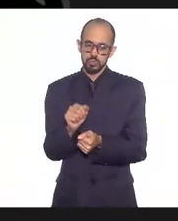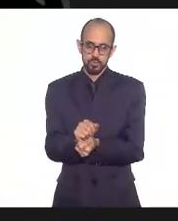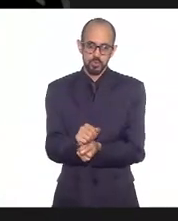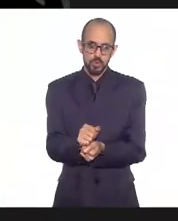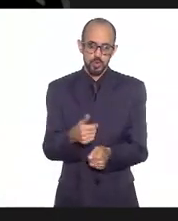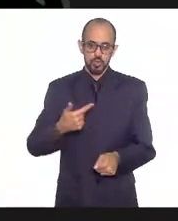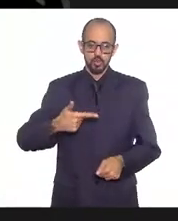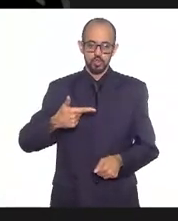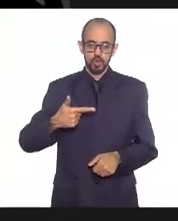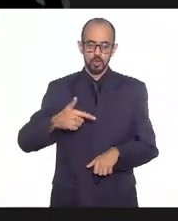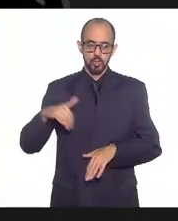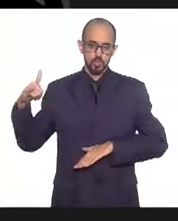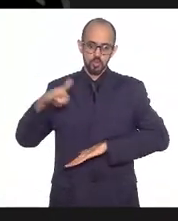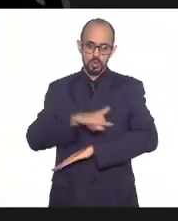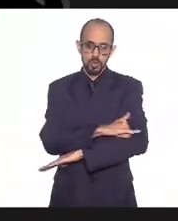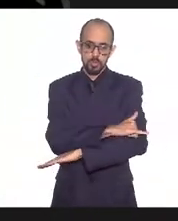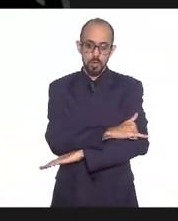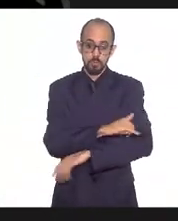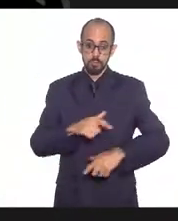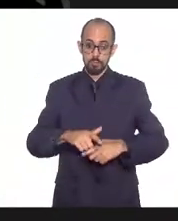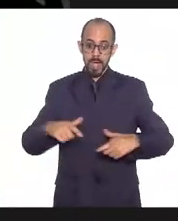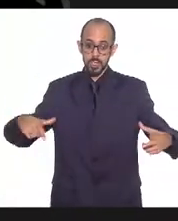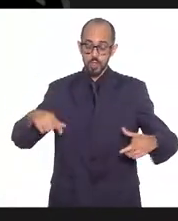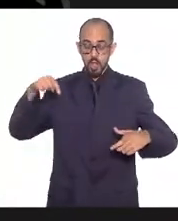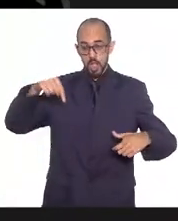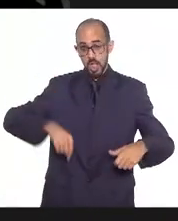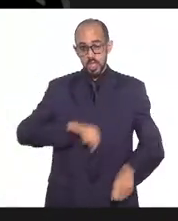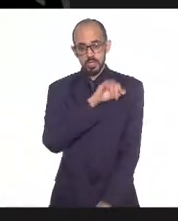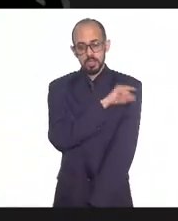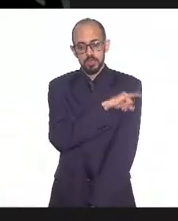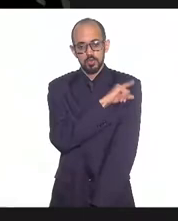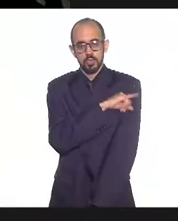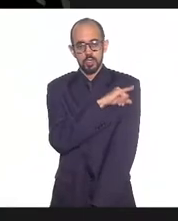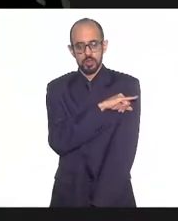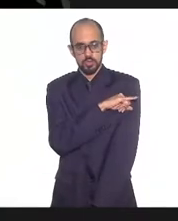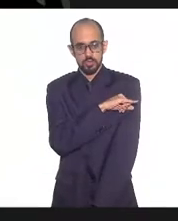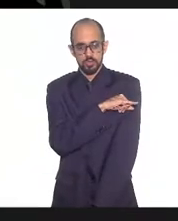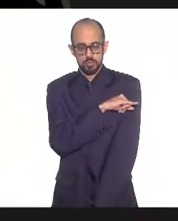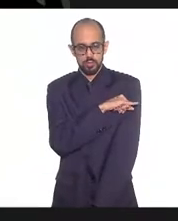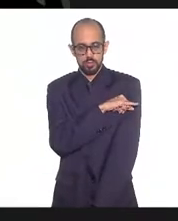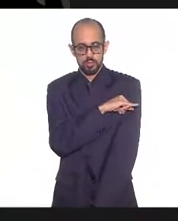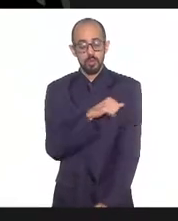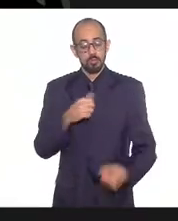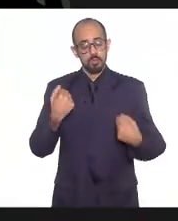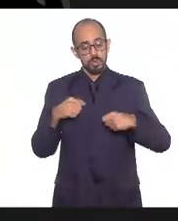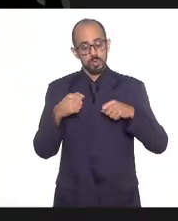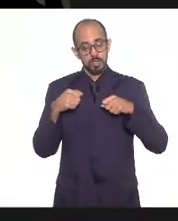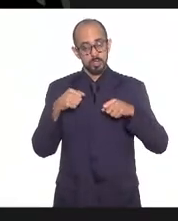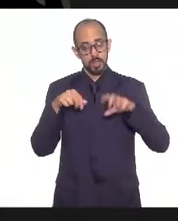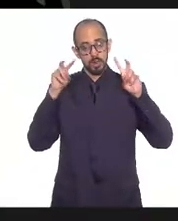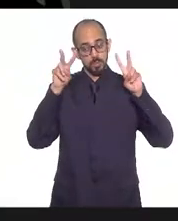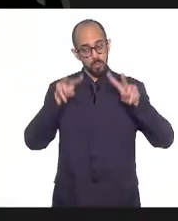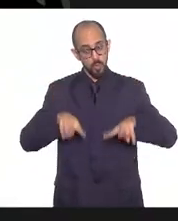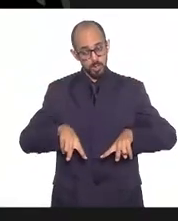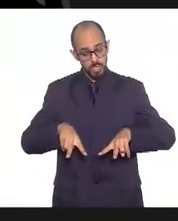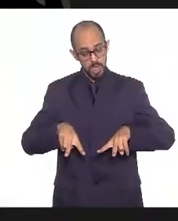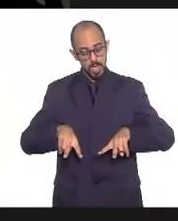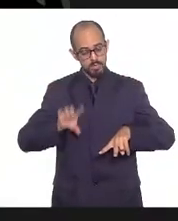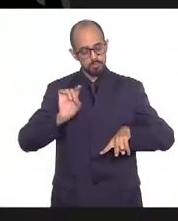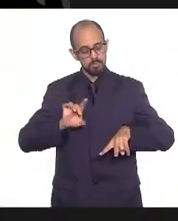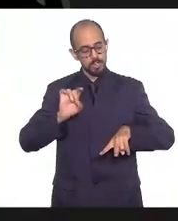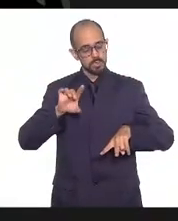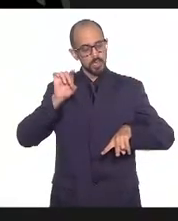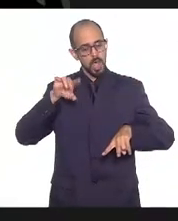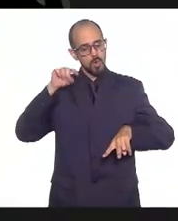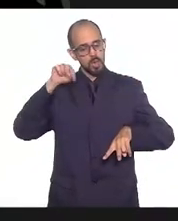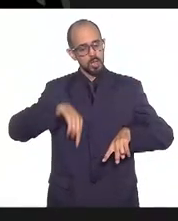internacional do país fica aqui no Rio de Janeiro. Então, tem que ter um olhar especial para esse estado. E aí, o estado poderia, assim, com medidas,